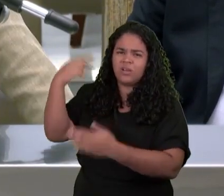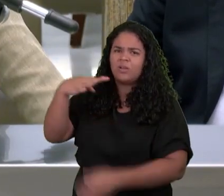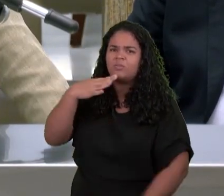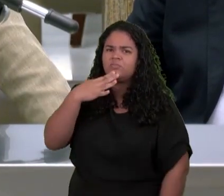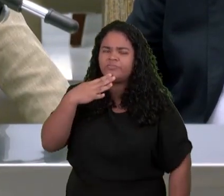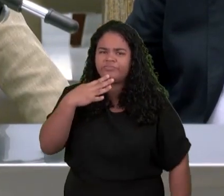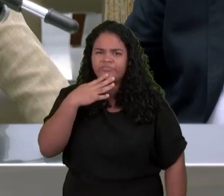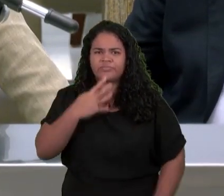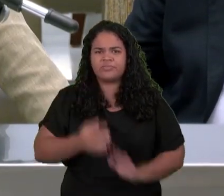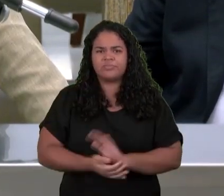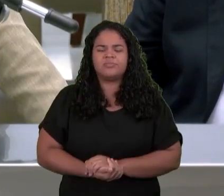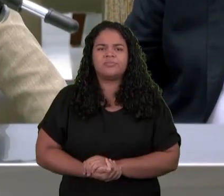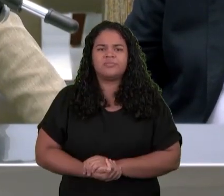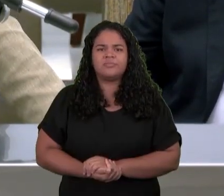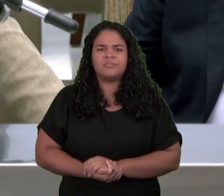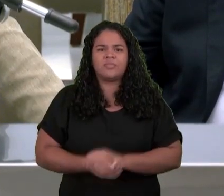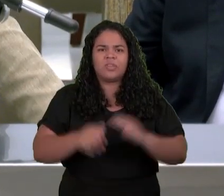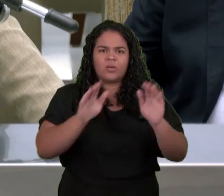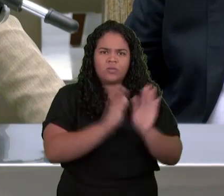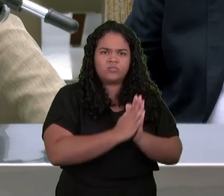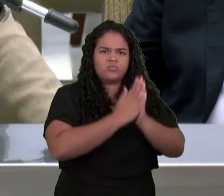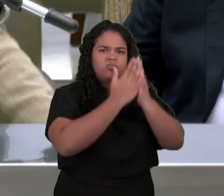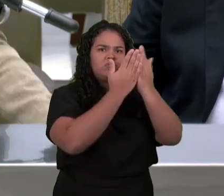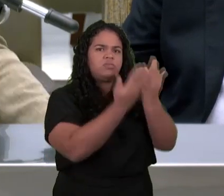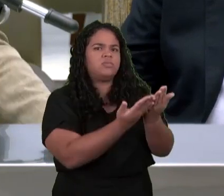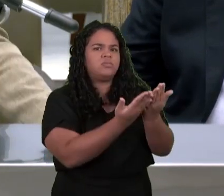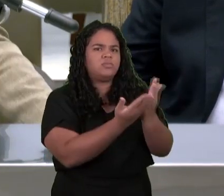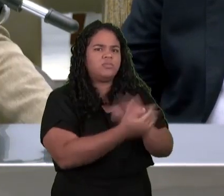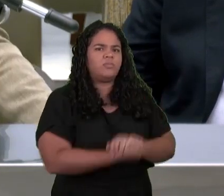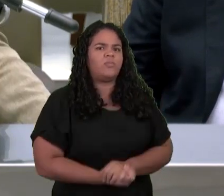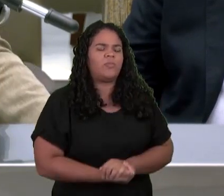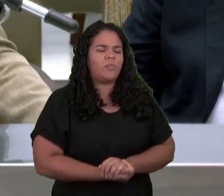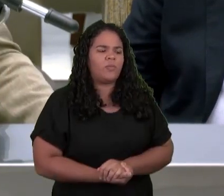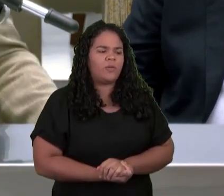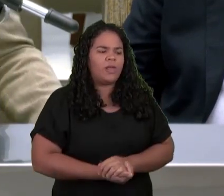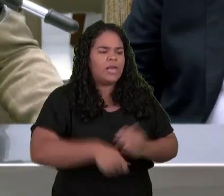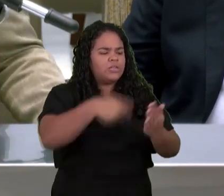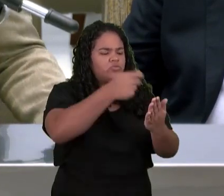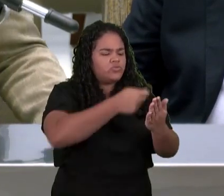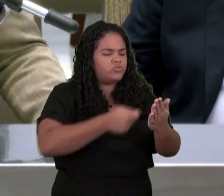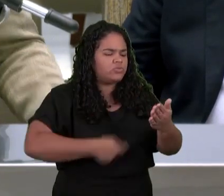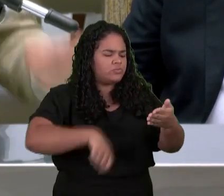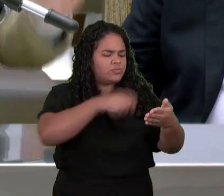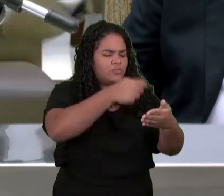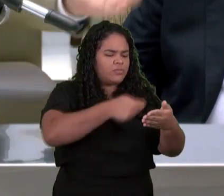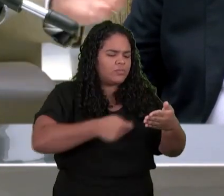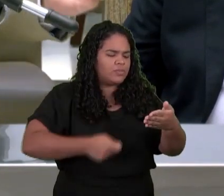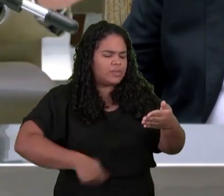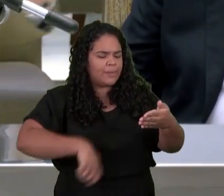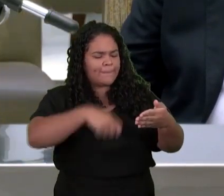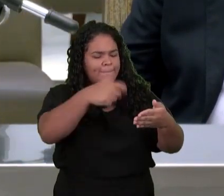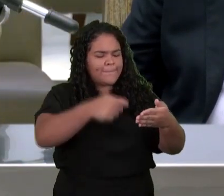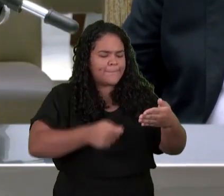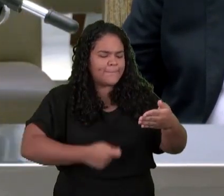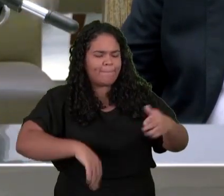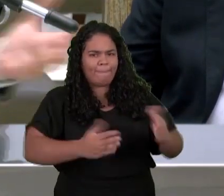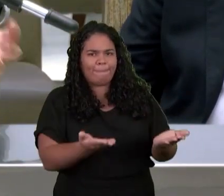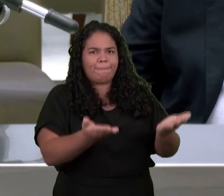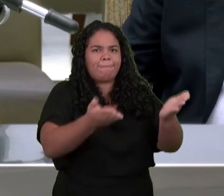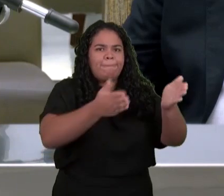Livros Selados Por dentro E por fora Os reis As